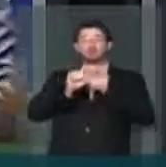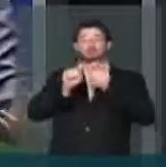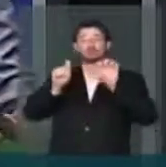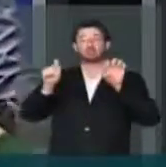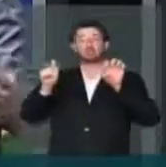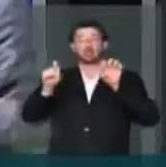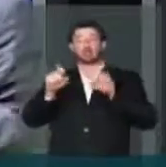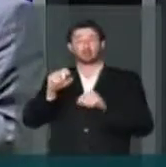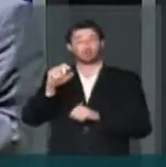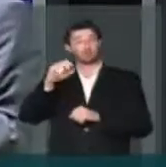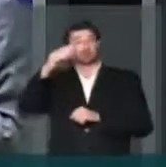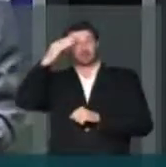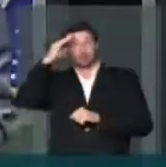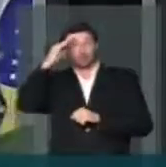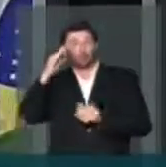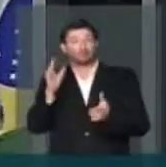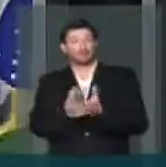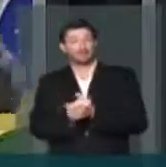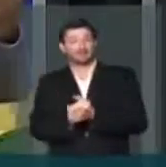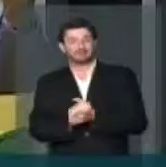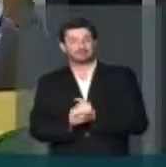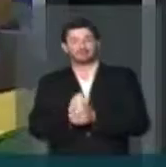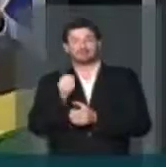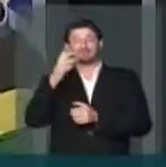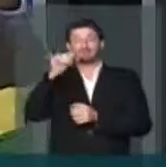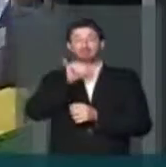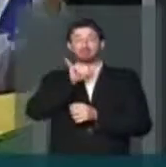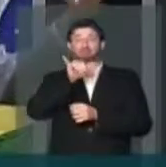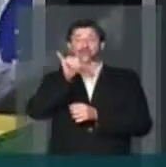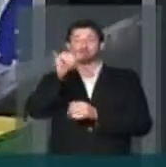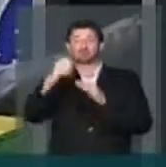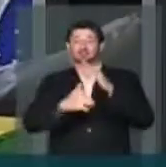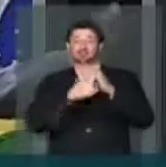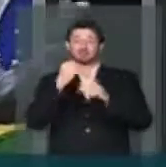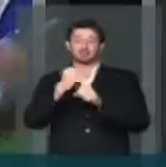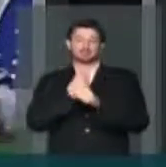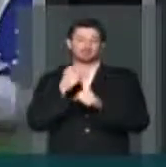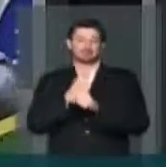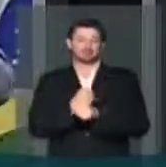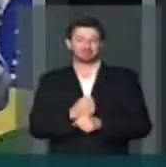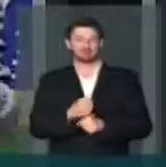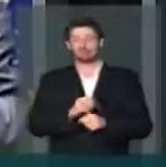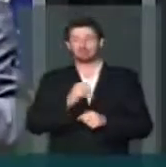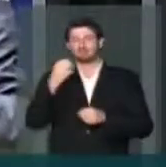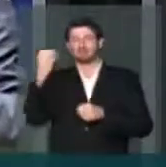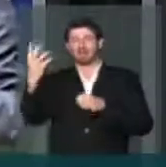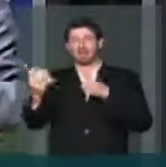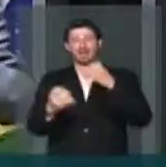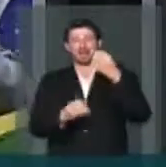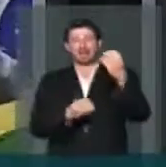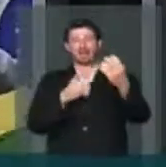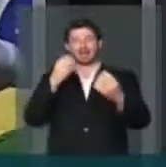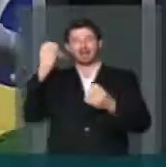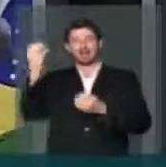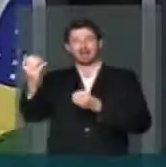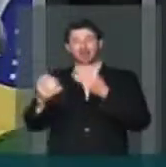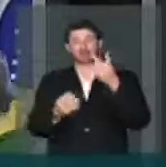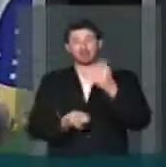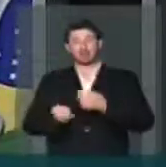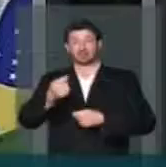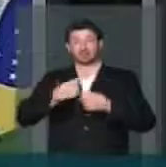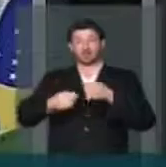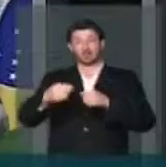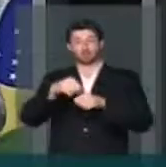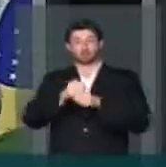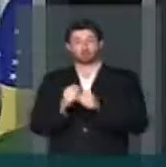tomar romana e conti, a viajar em jatinhos das empreiteiras, para baixo e para cima, e fazendo negócio